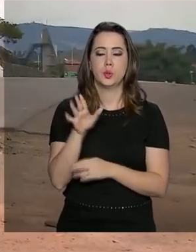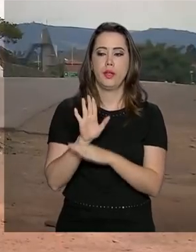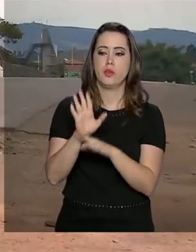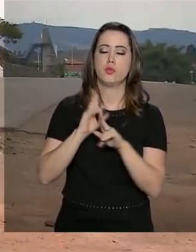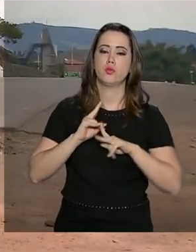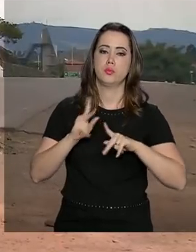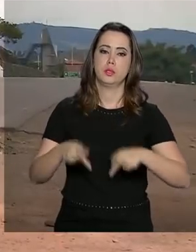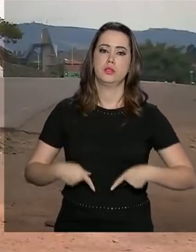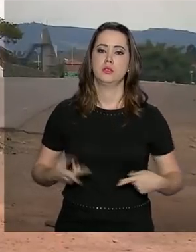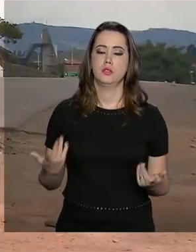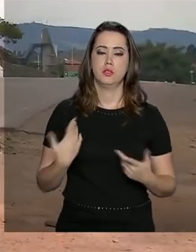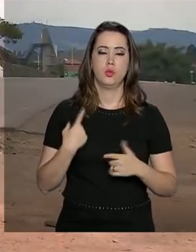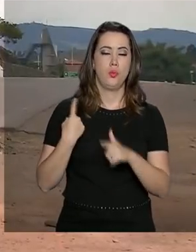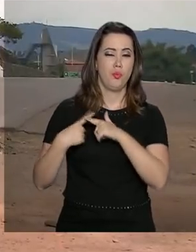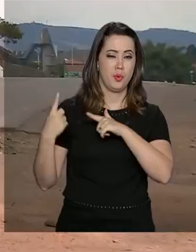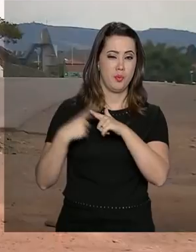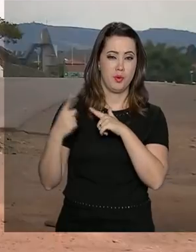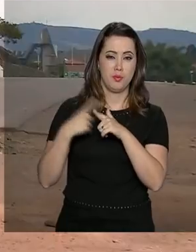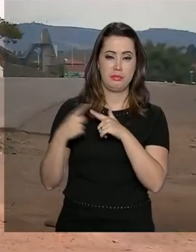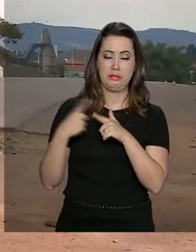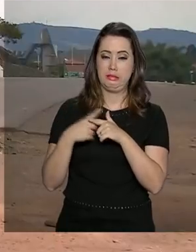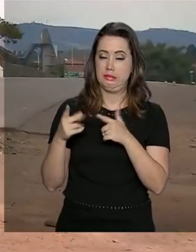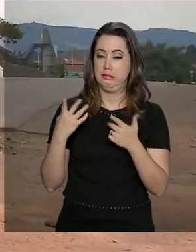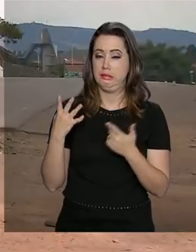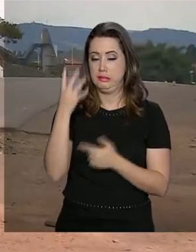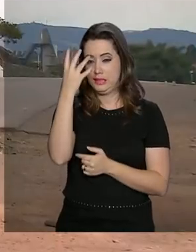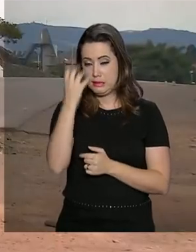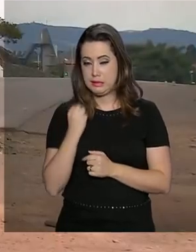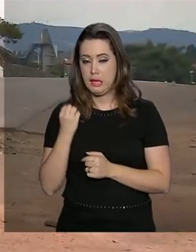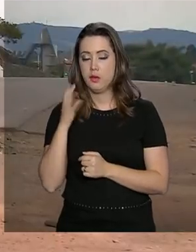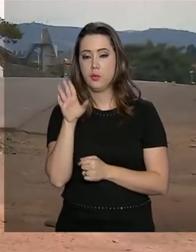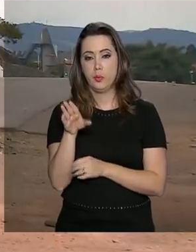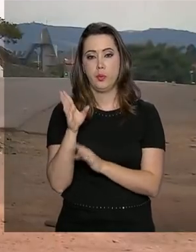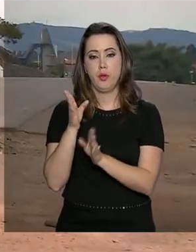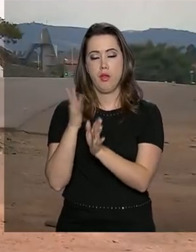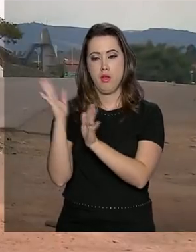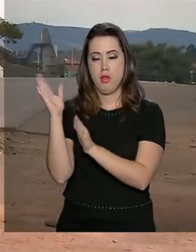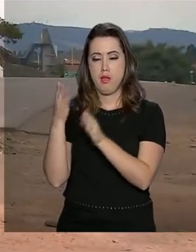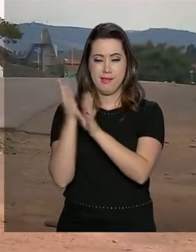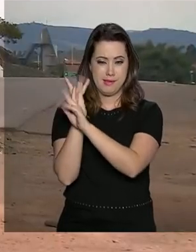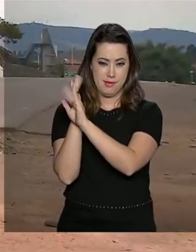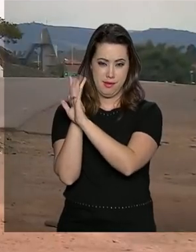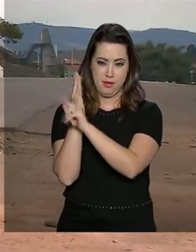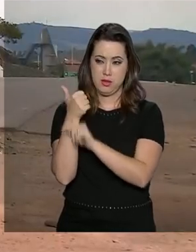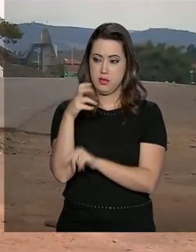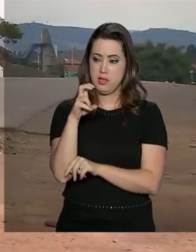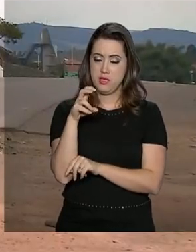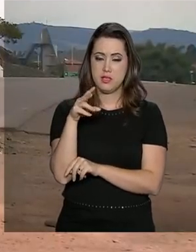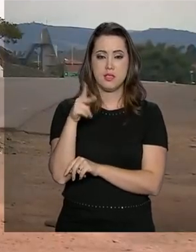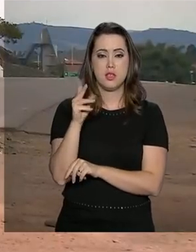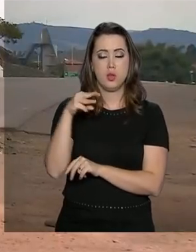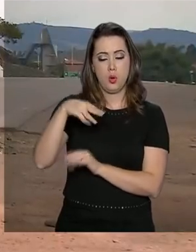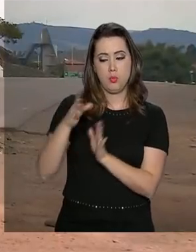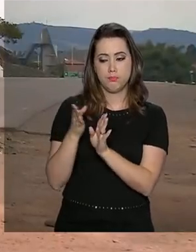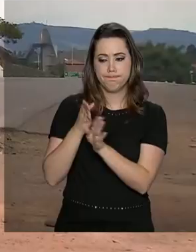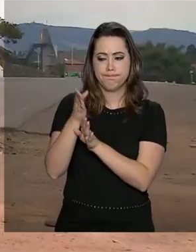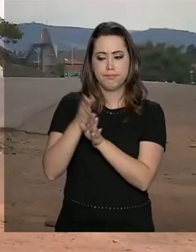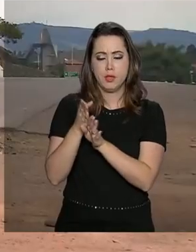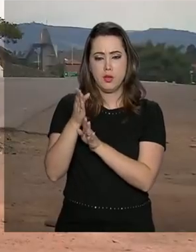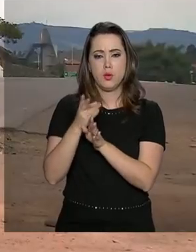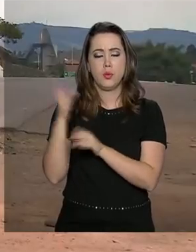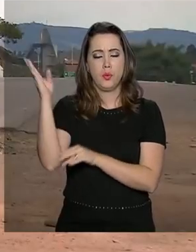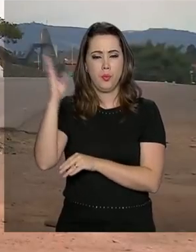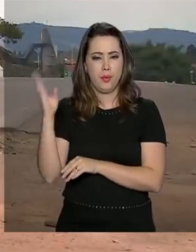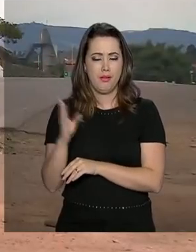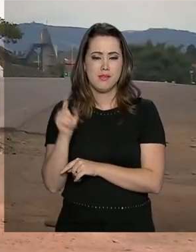ajuda humanitária, a situação está crítica. Em Santa Helena de Uerém, a 15 quilômetros daqui da fronteira, há relatos que